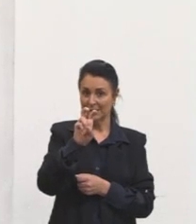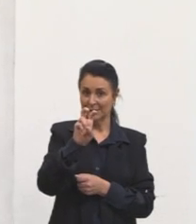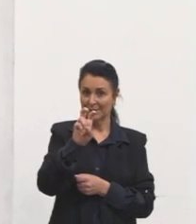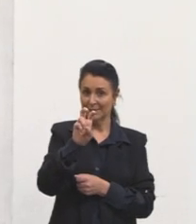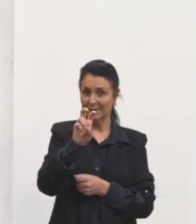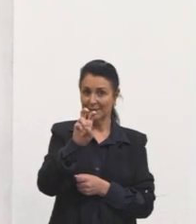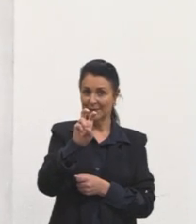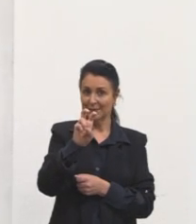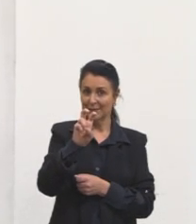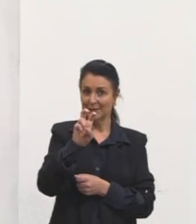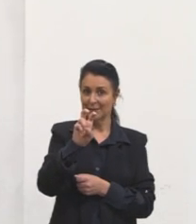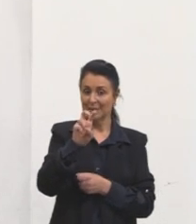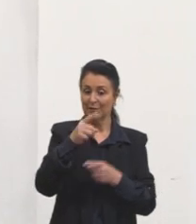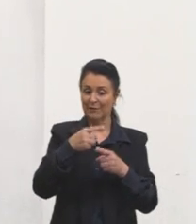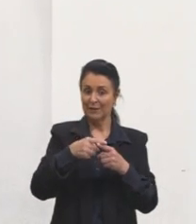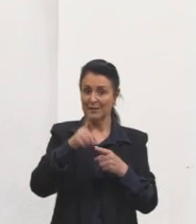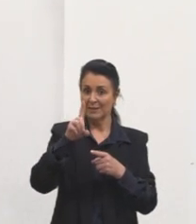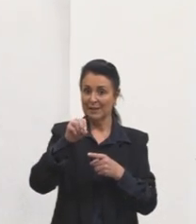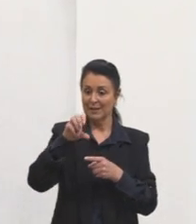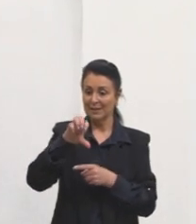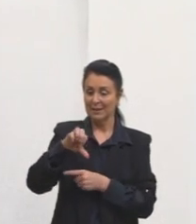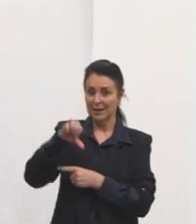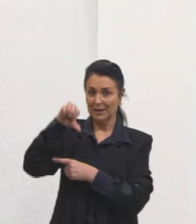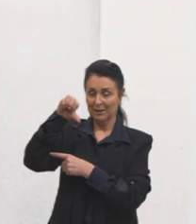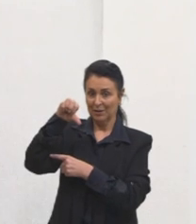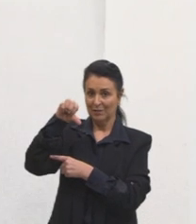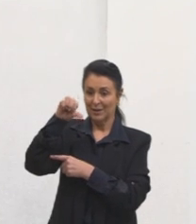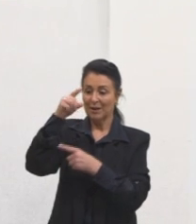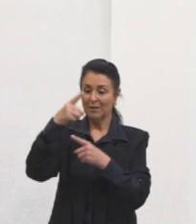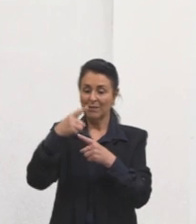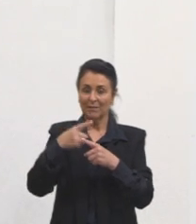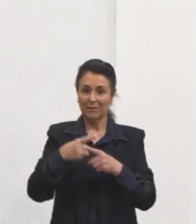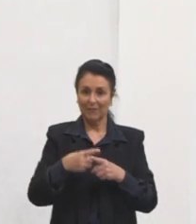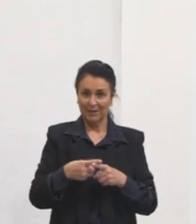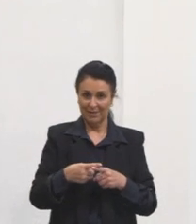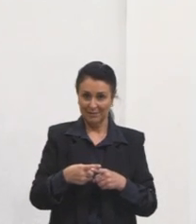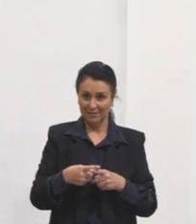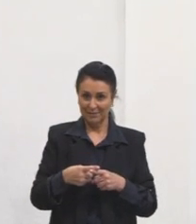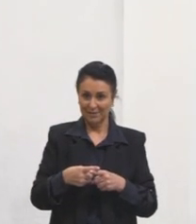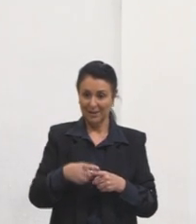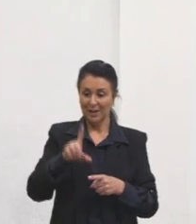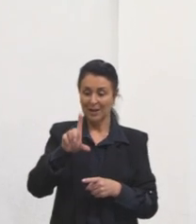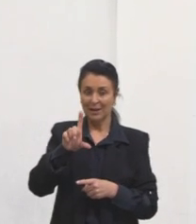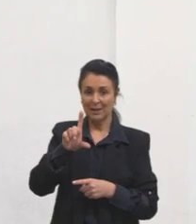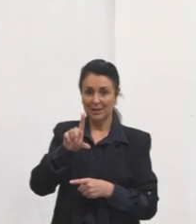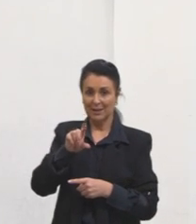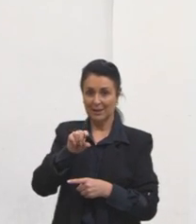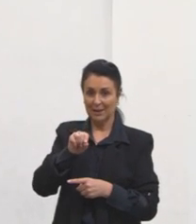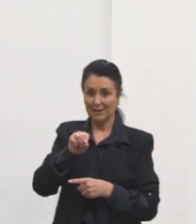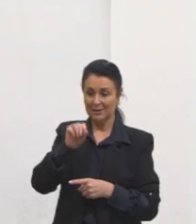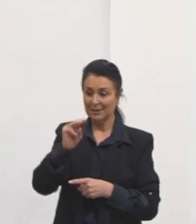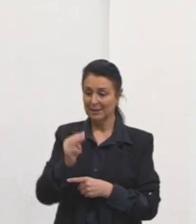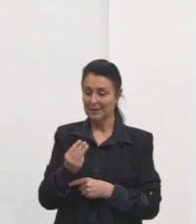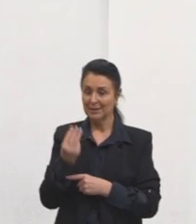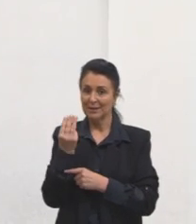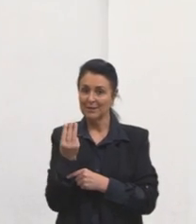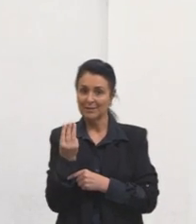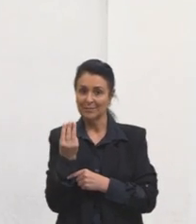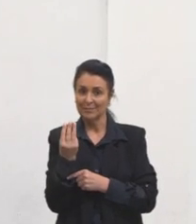vezes 10 na 9, vezes 10 na 3